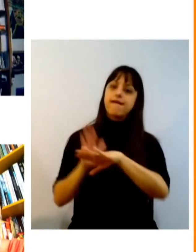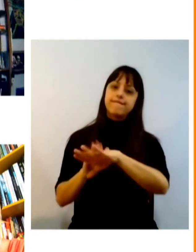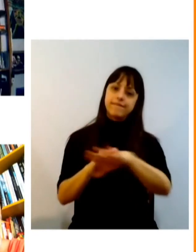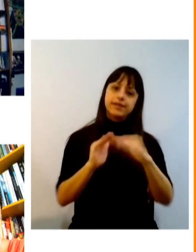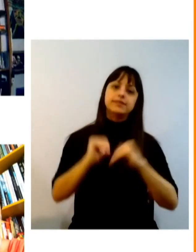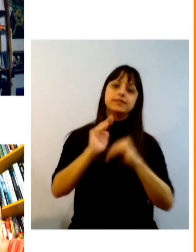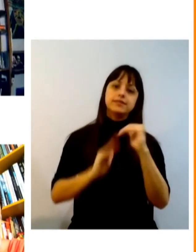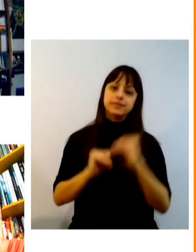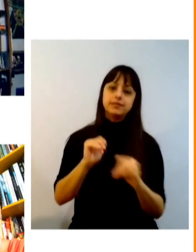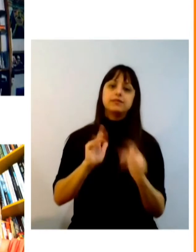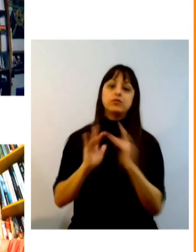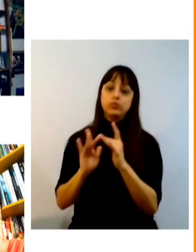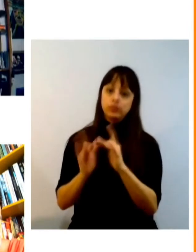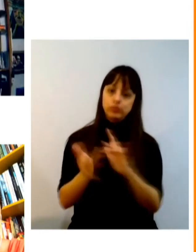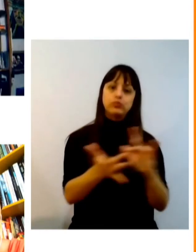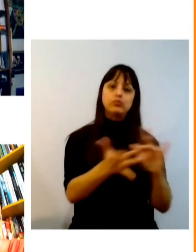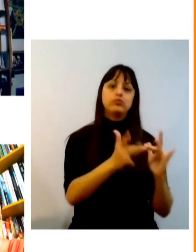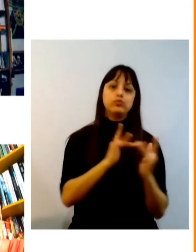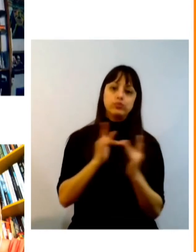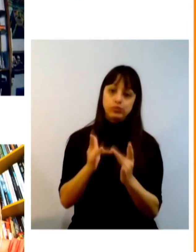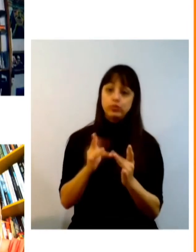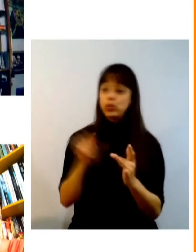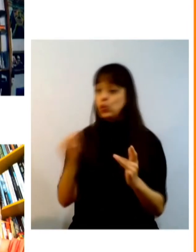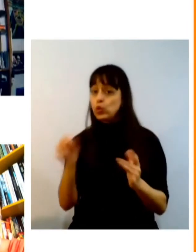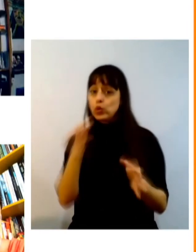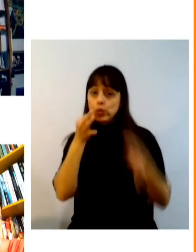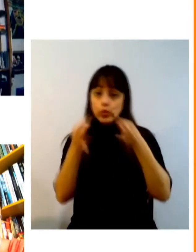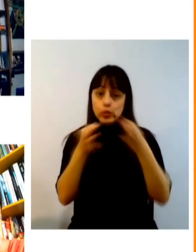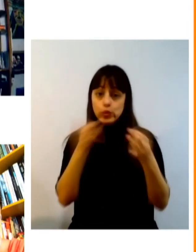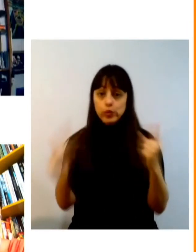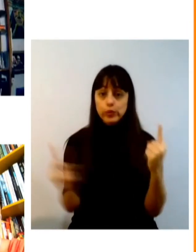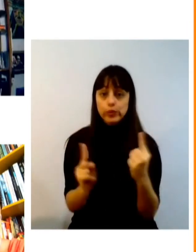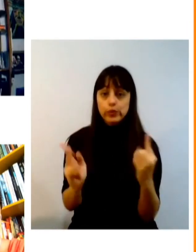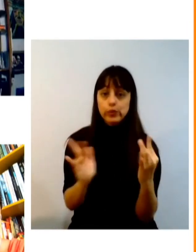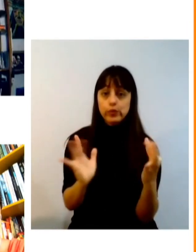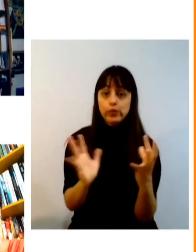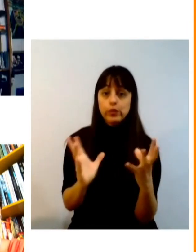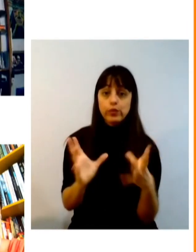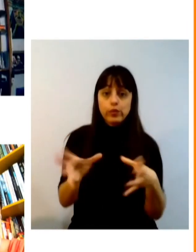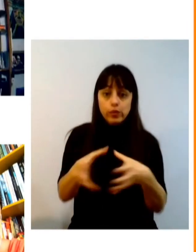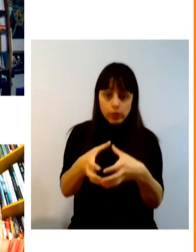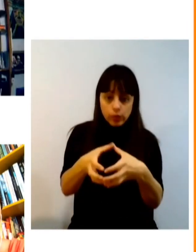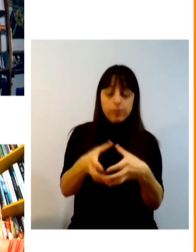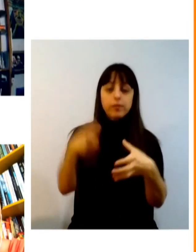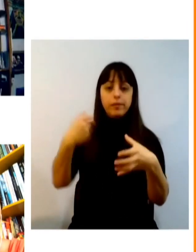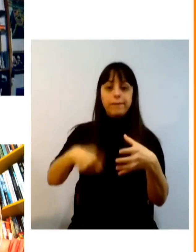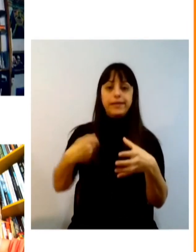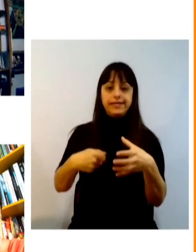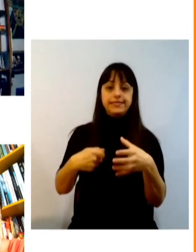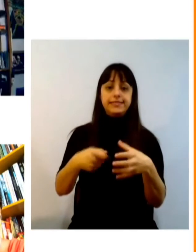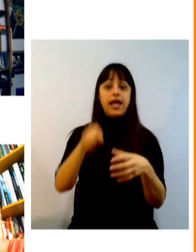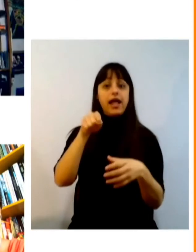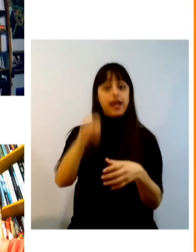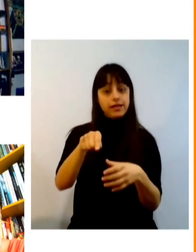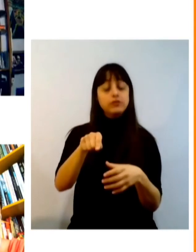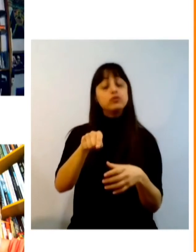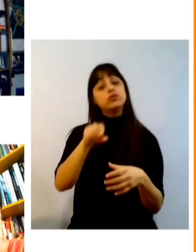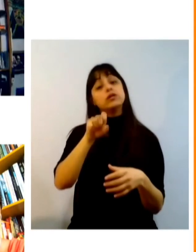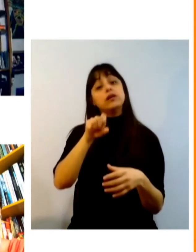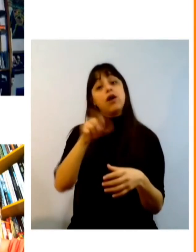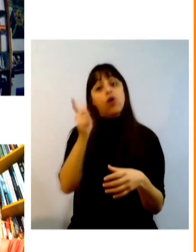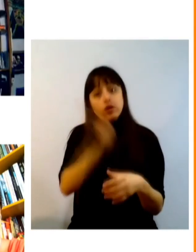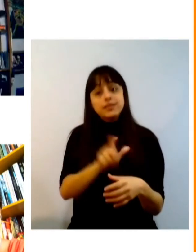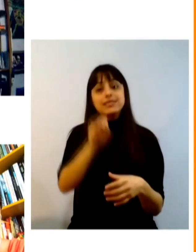diferentes iniciativas em diferentes línguas e isso acontece quando você estabelece rede e faz parceria